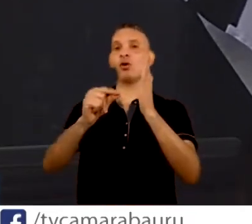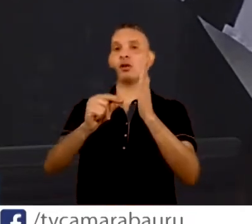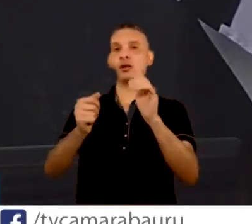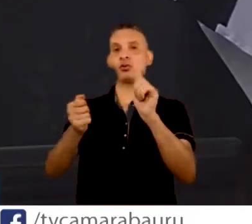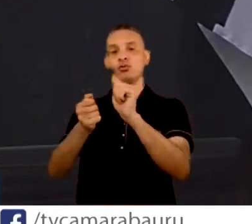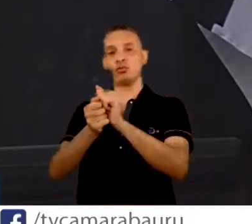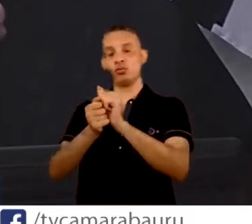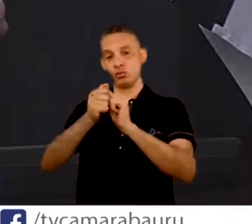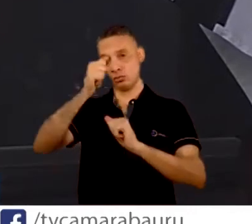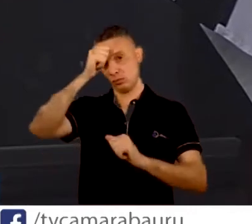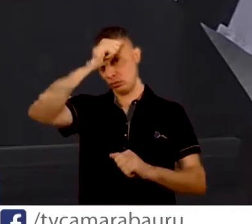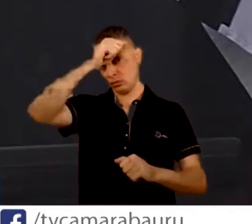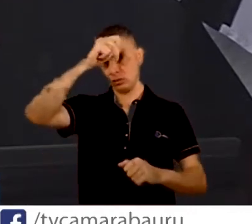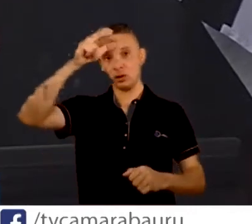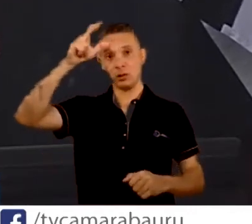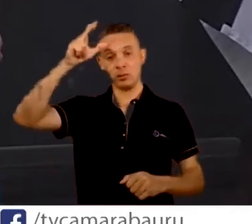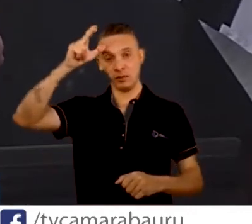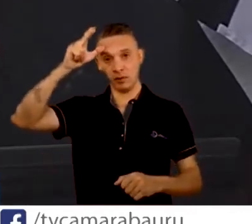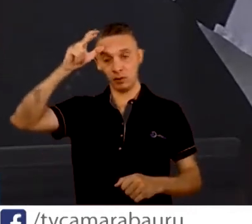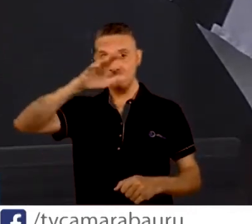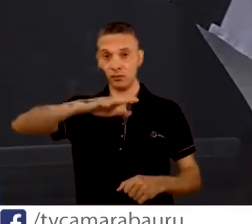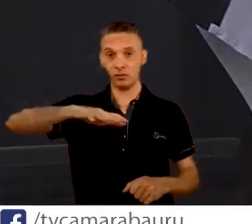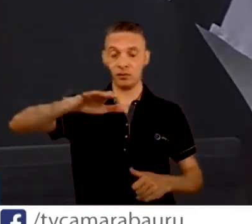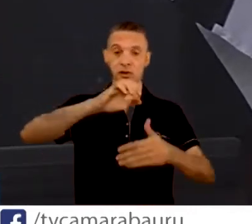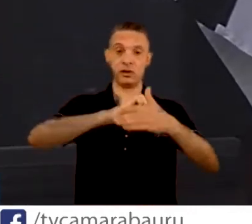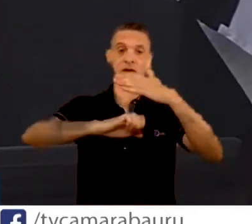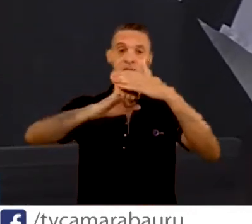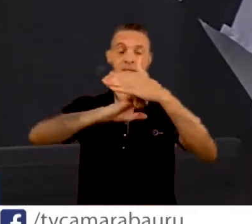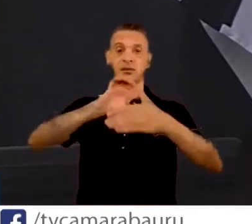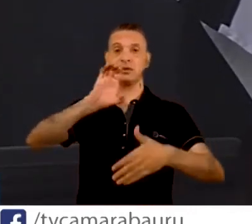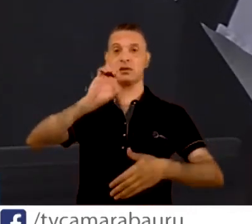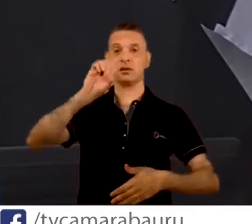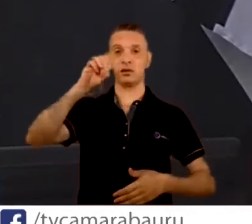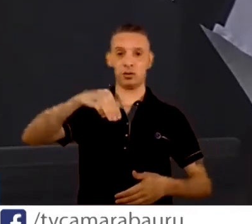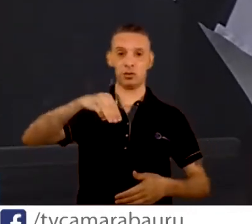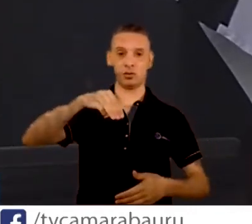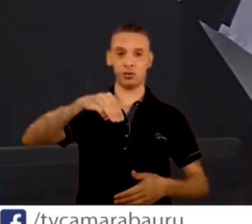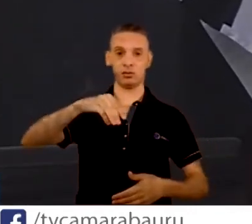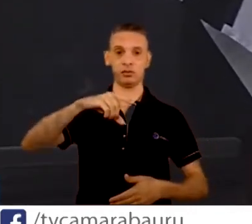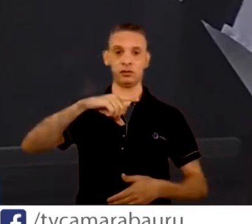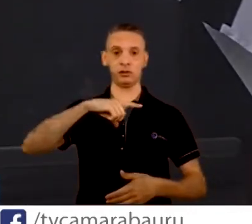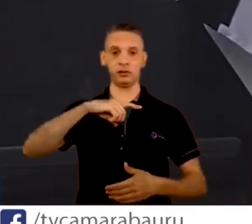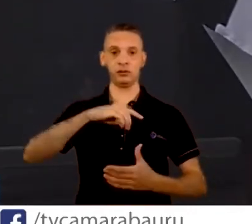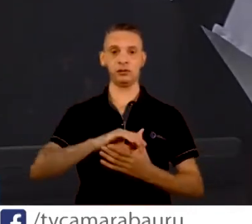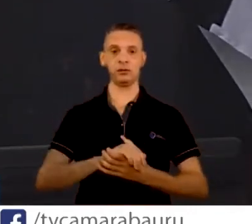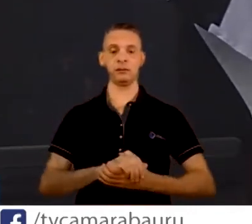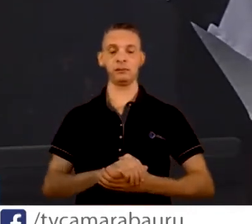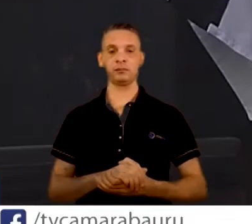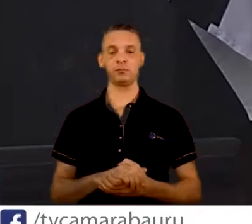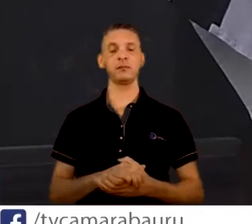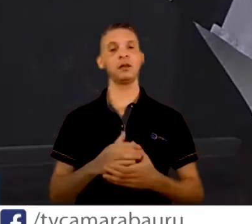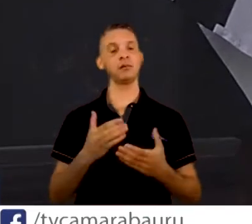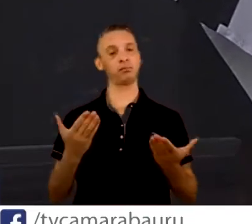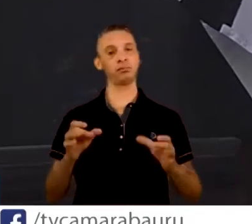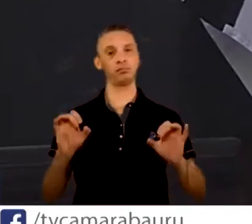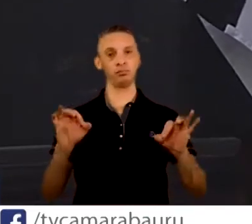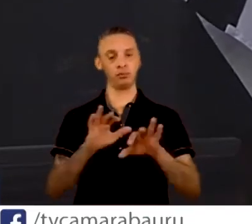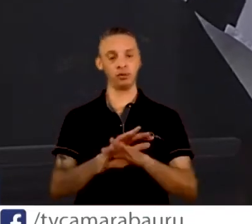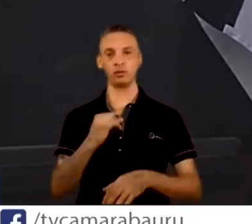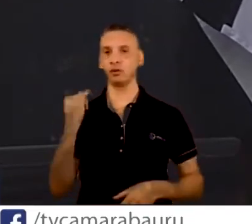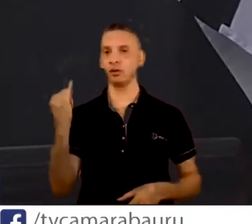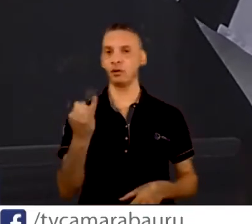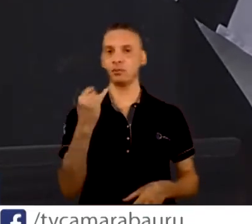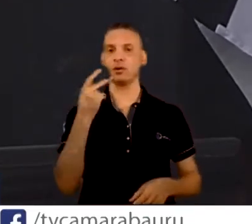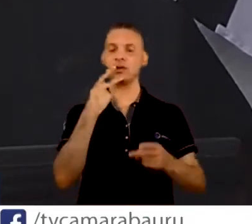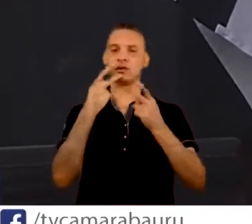com a empresa com engenharia, senhor presidente. É isso. Era importante deixar registrado.